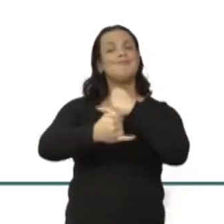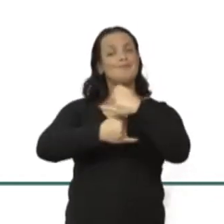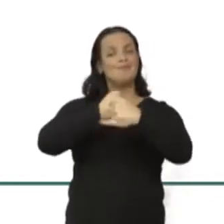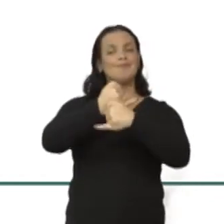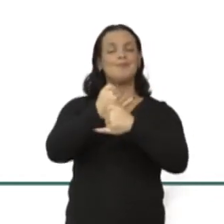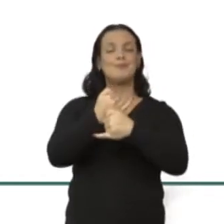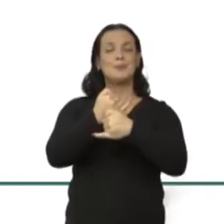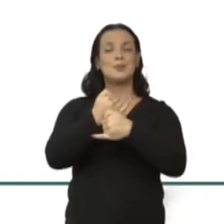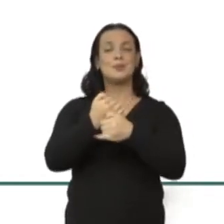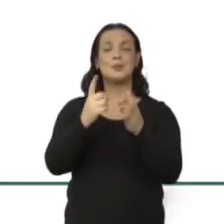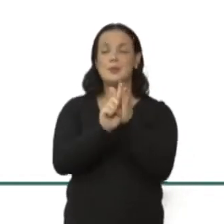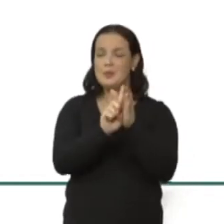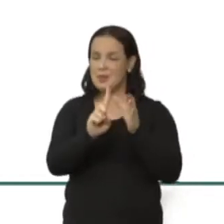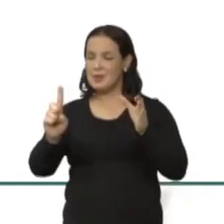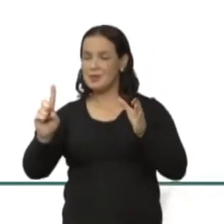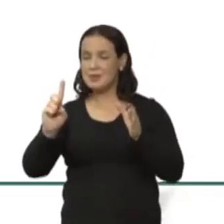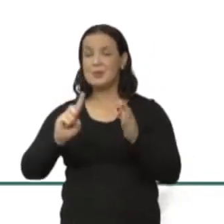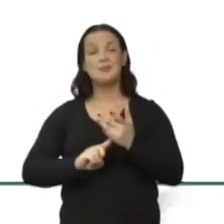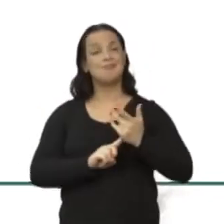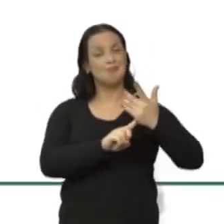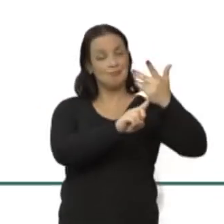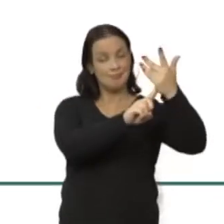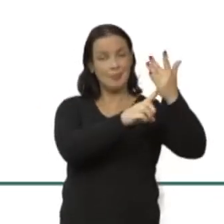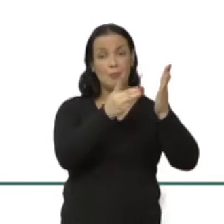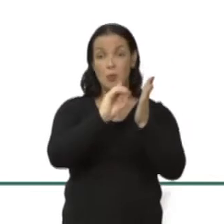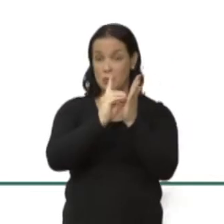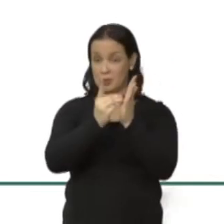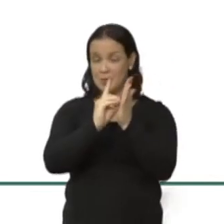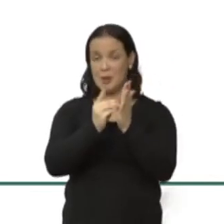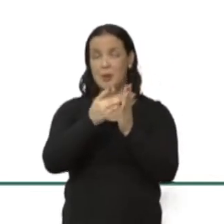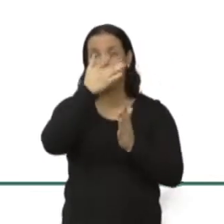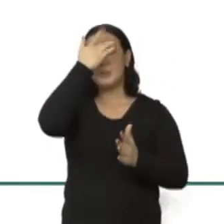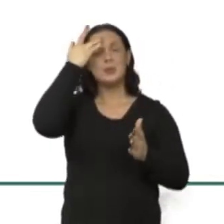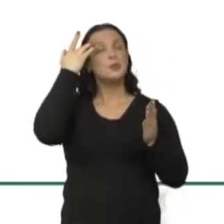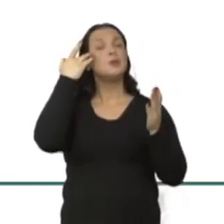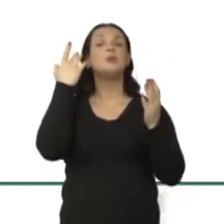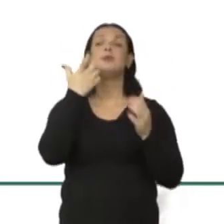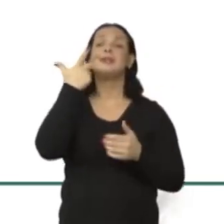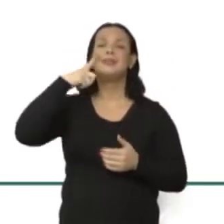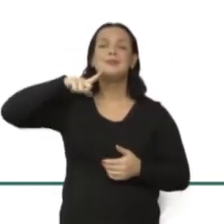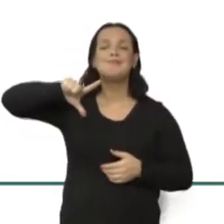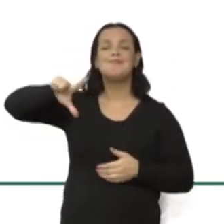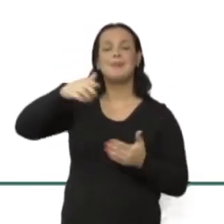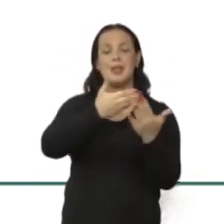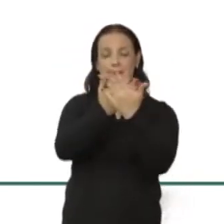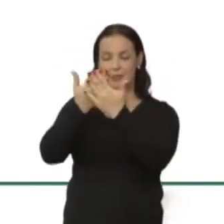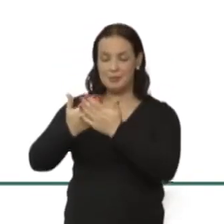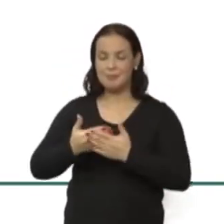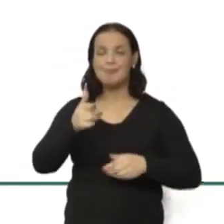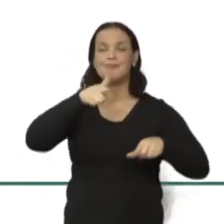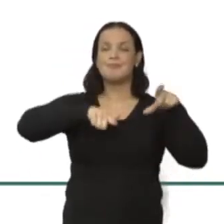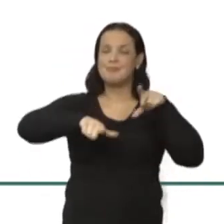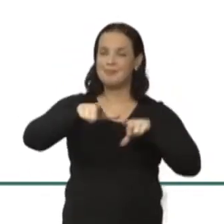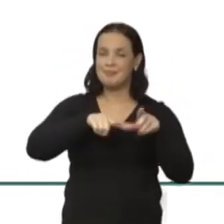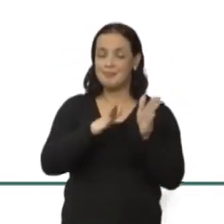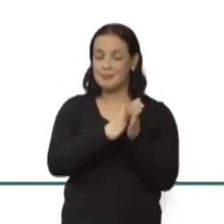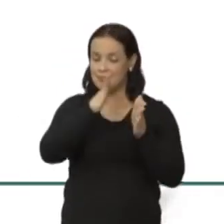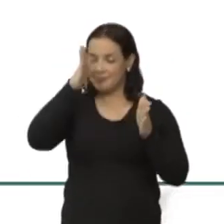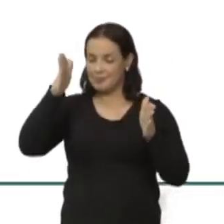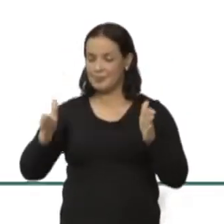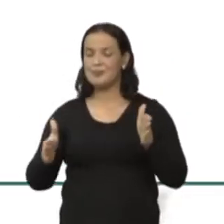digital, de quem está conseguindo estudar nesse período, quem está conseguindo trabalhar nesse período, quem tem